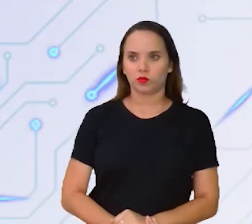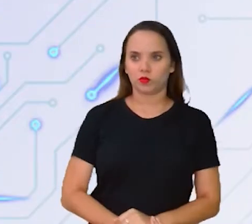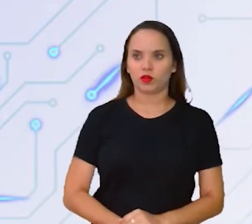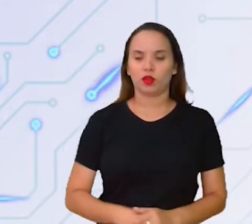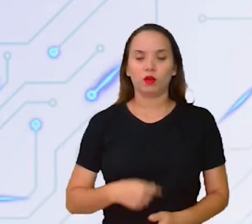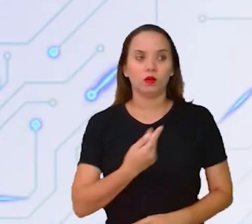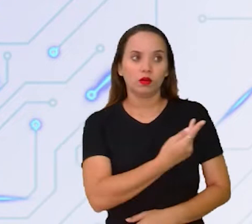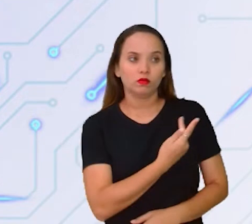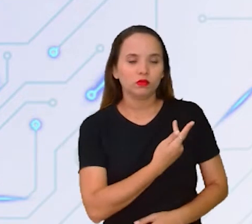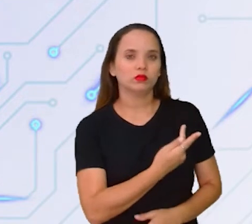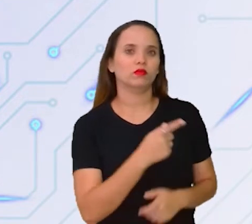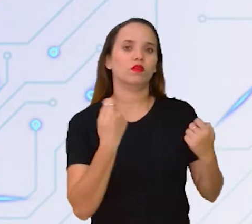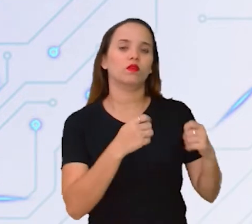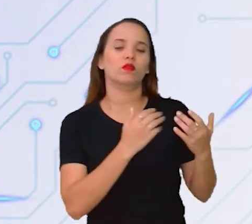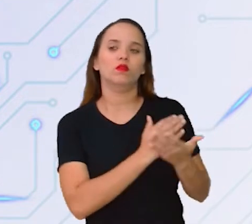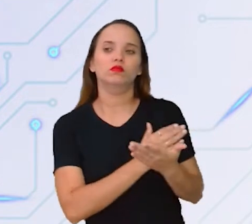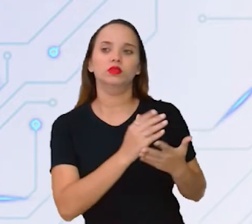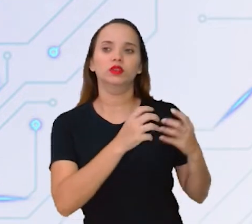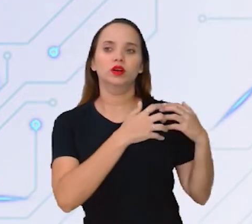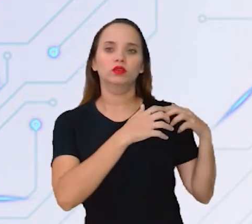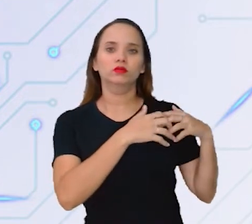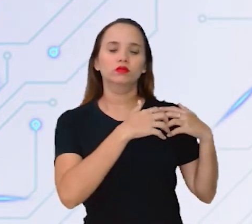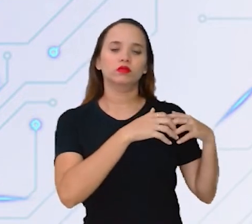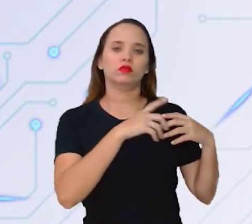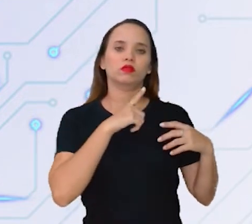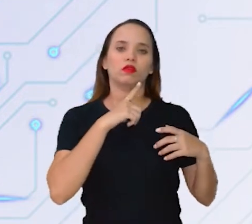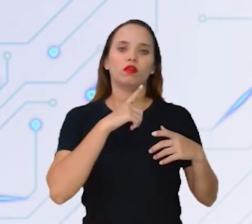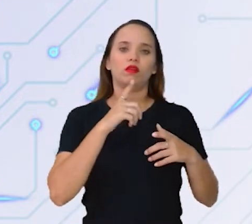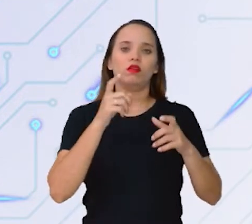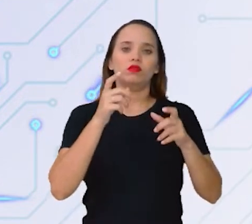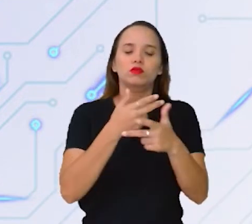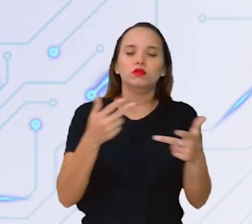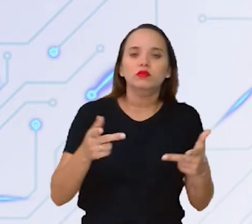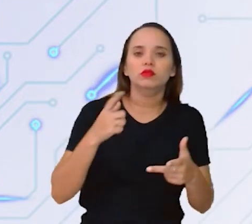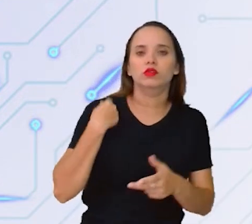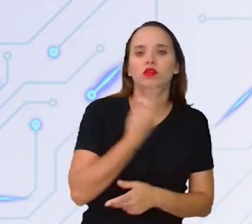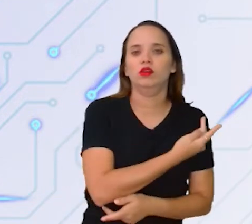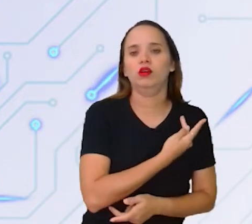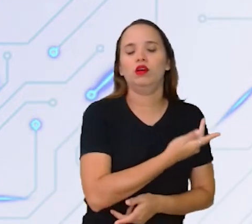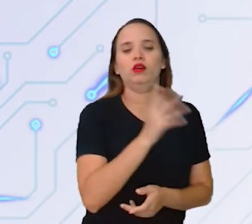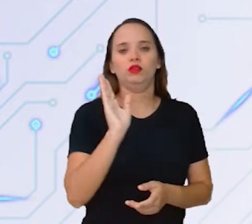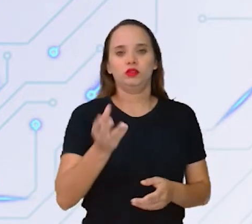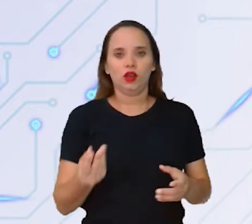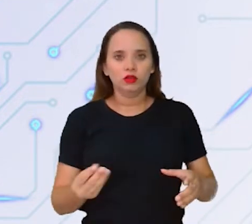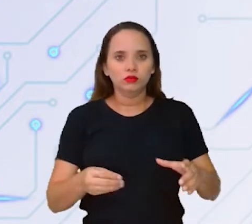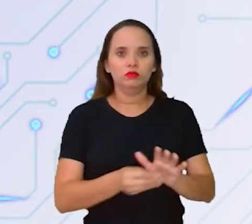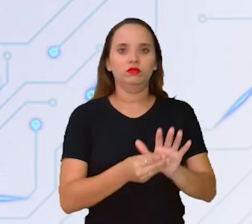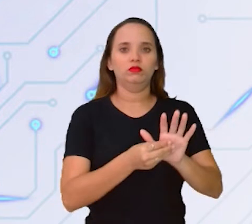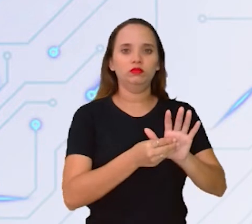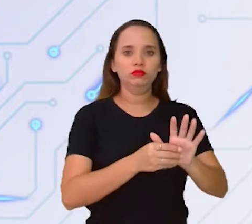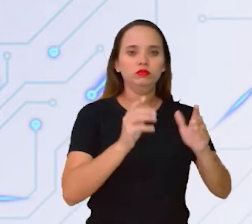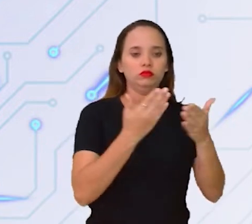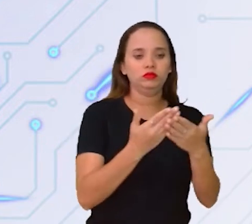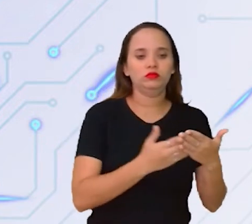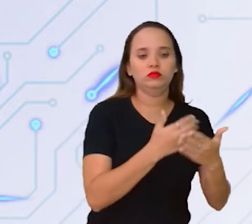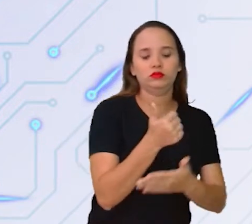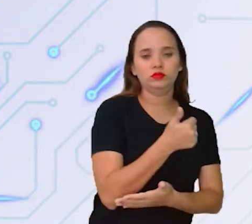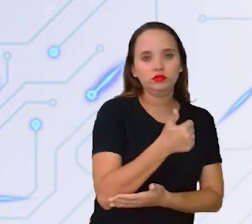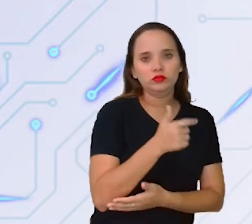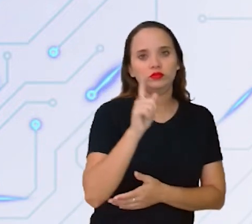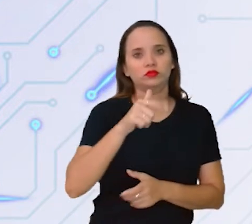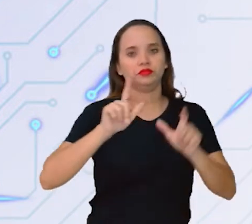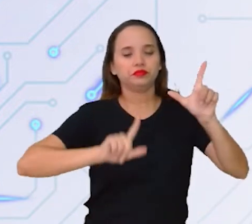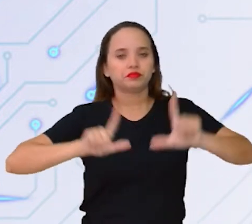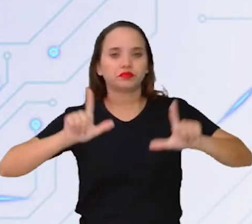começar a refletir sobre isso daí, né? Ou seja, aqueles elementos que eu e a professora Carla botou na primeira parte da aula, né? O smartphone, a smart TV,